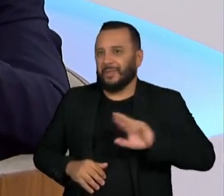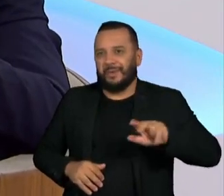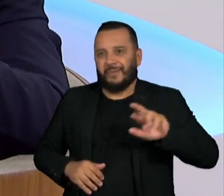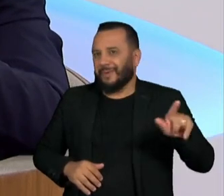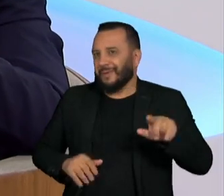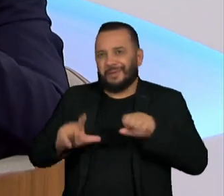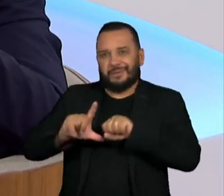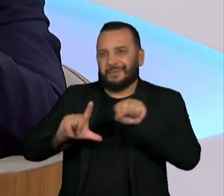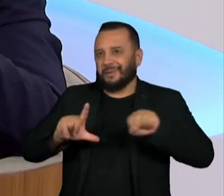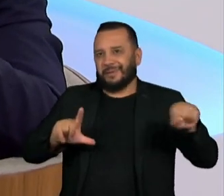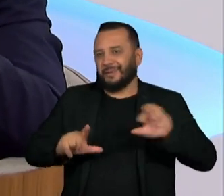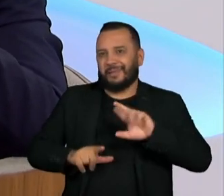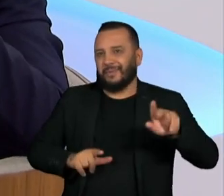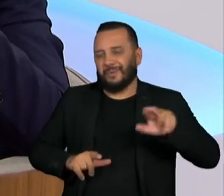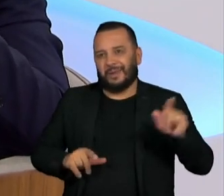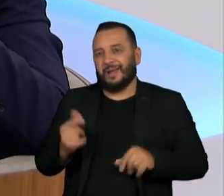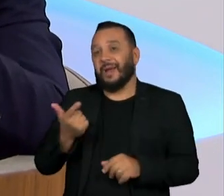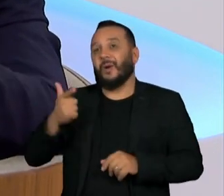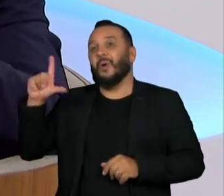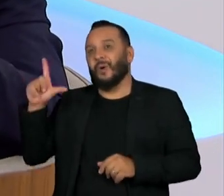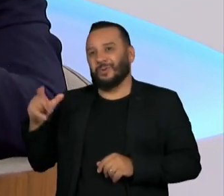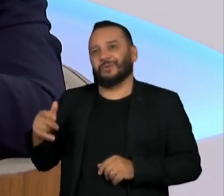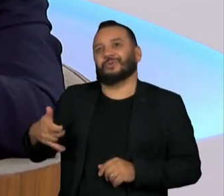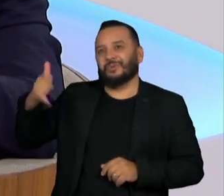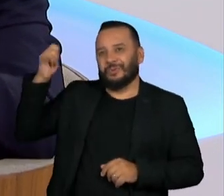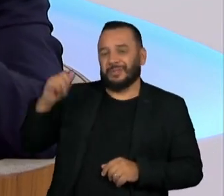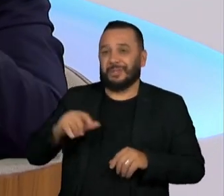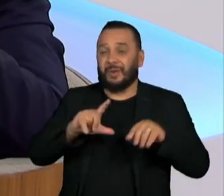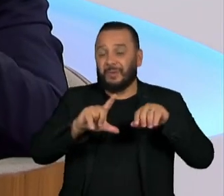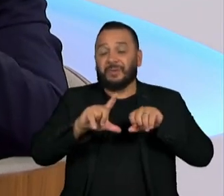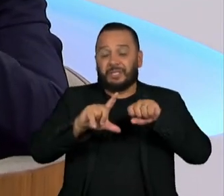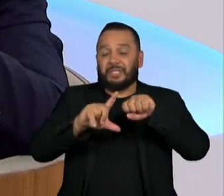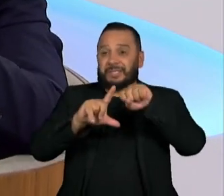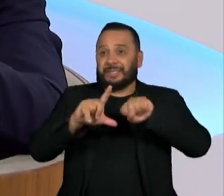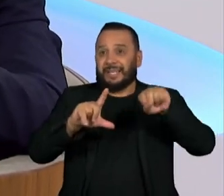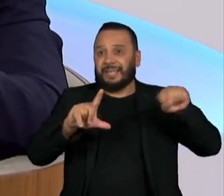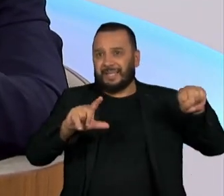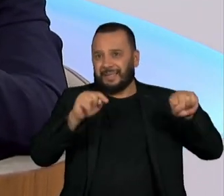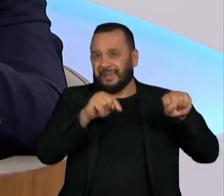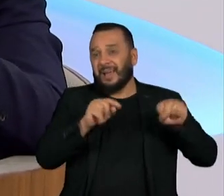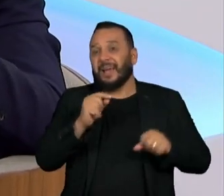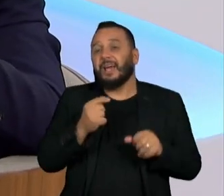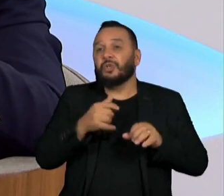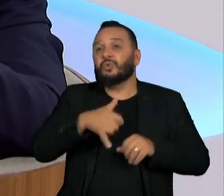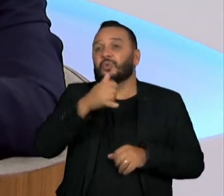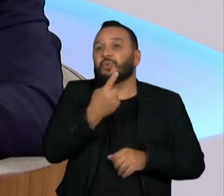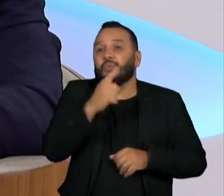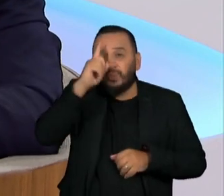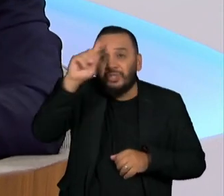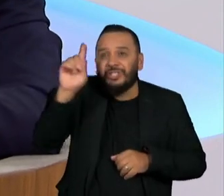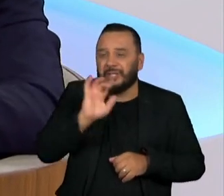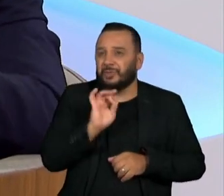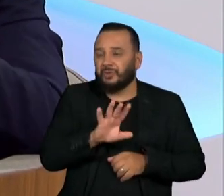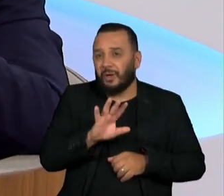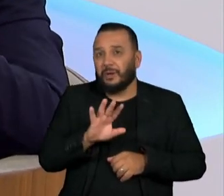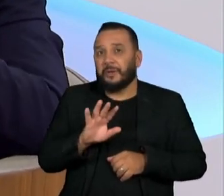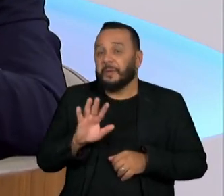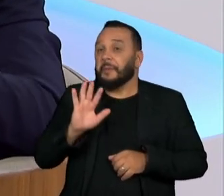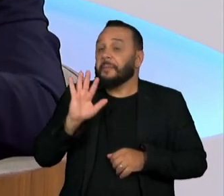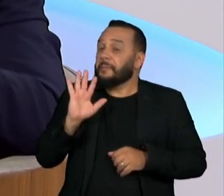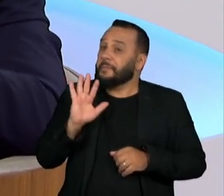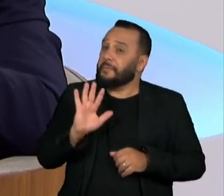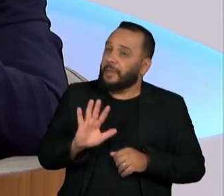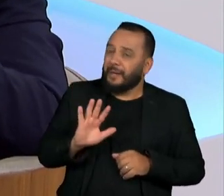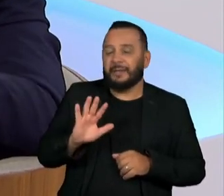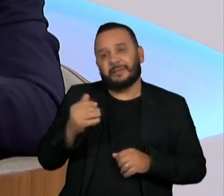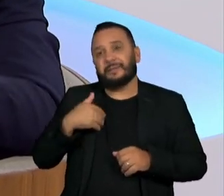ele está nos juros além da Selic. Então, a Selic é um juros que o Banco Central fixa de um dia e, de um dia para frente, os juros são determinados pelas